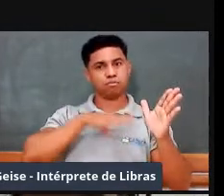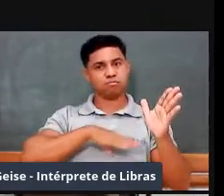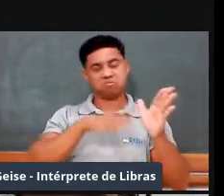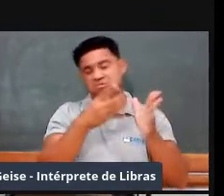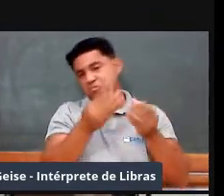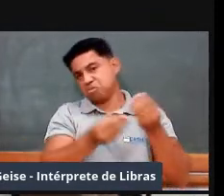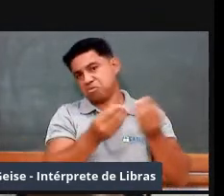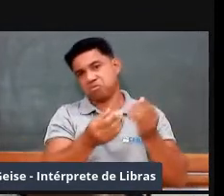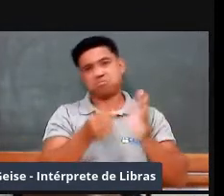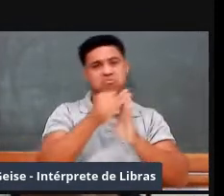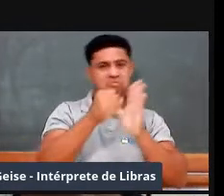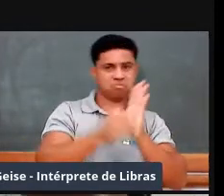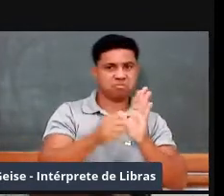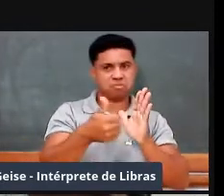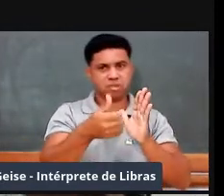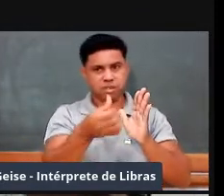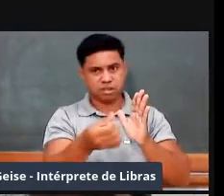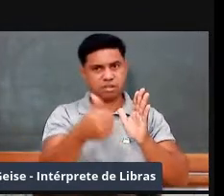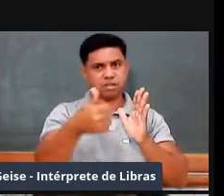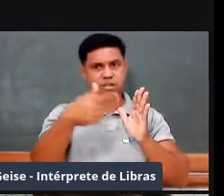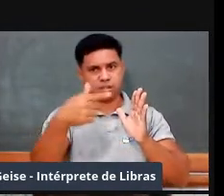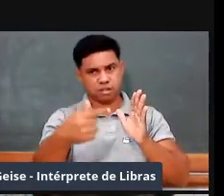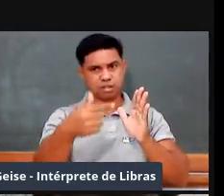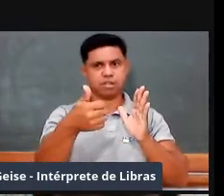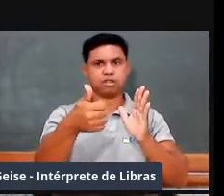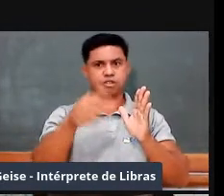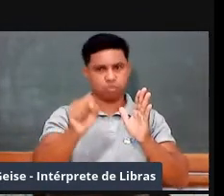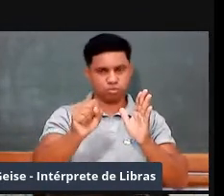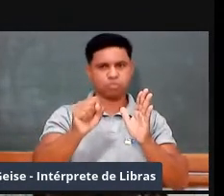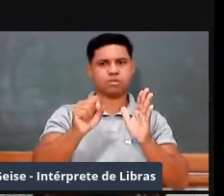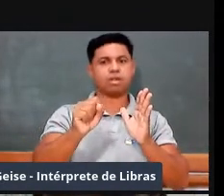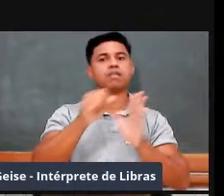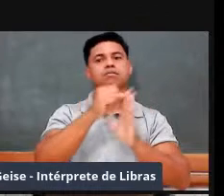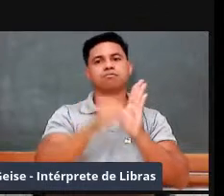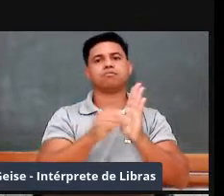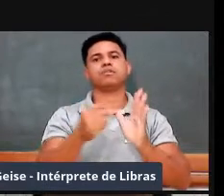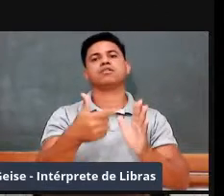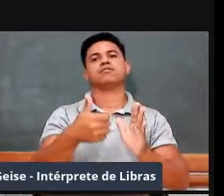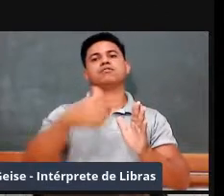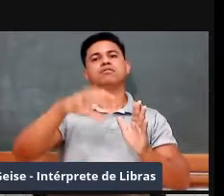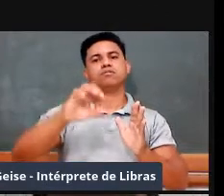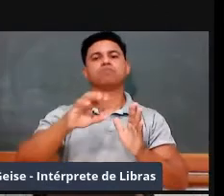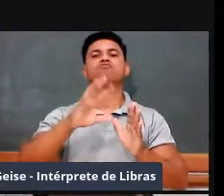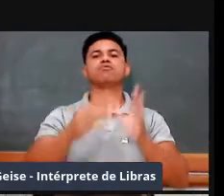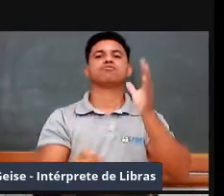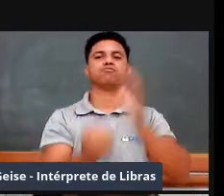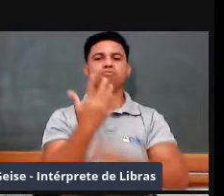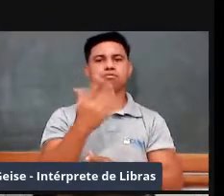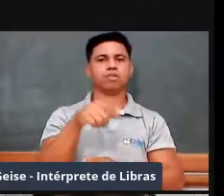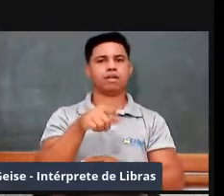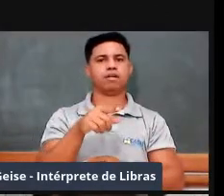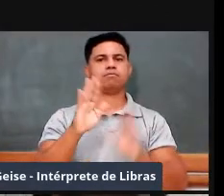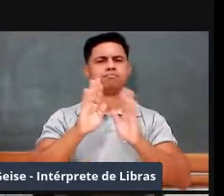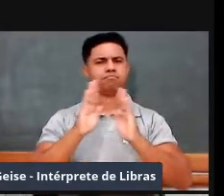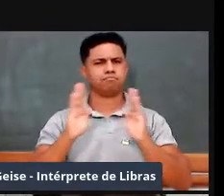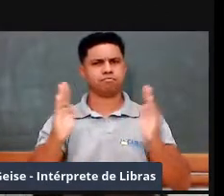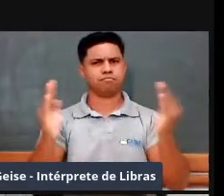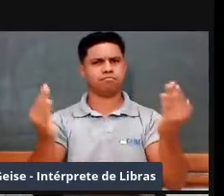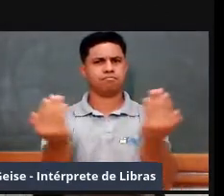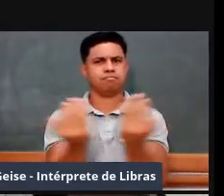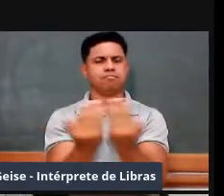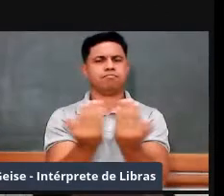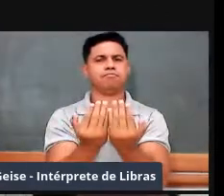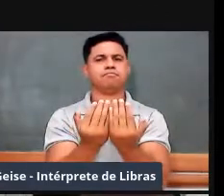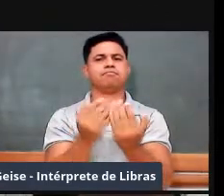XVI, XVII, XVIII, até o século XIX, são construídas essas fortalezas, não é? Eu peguei dois exemplos